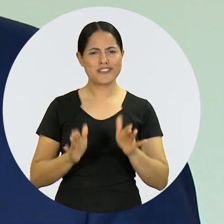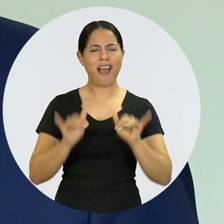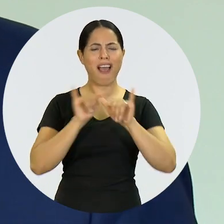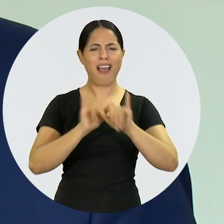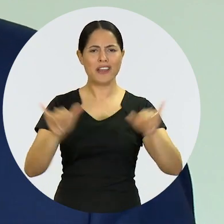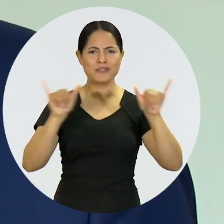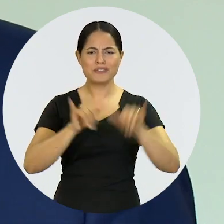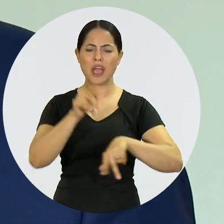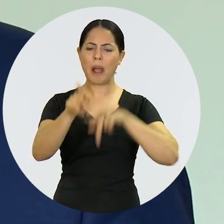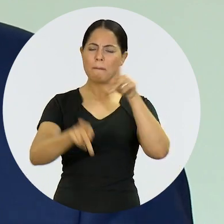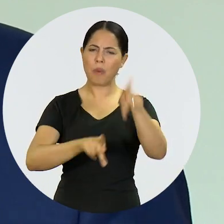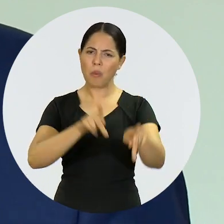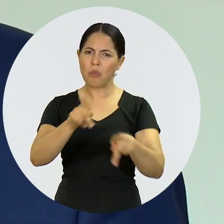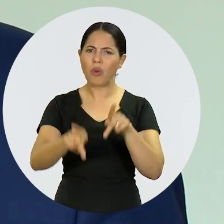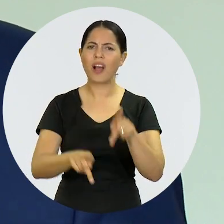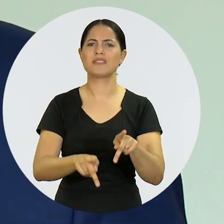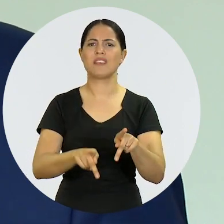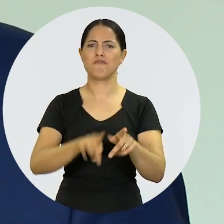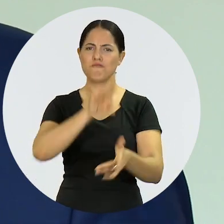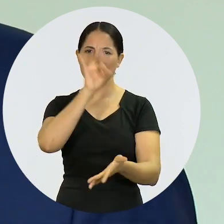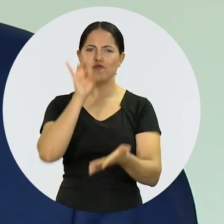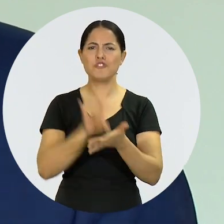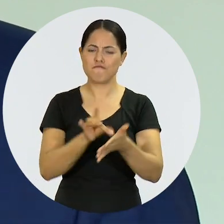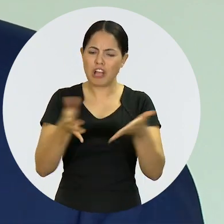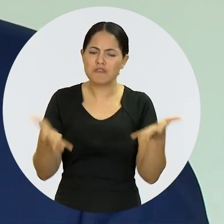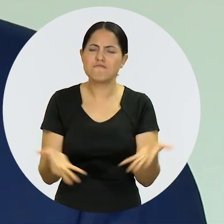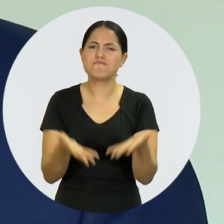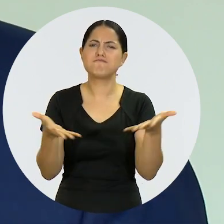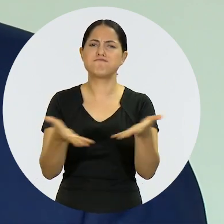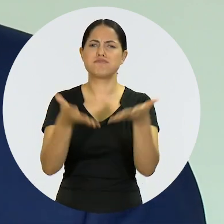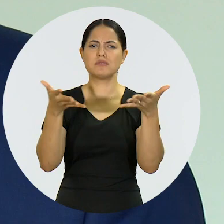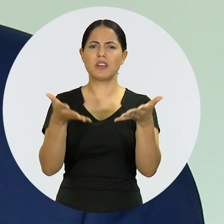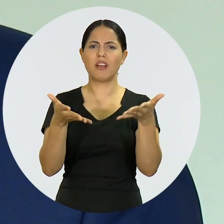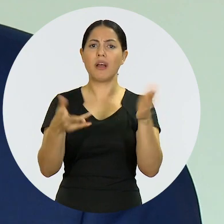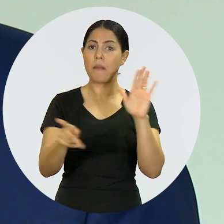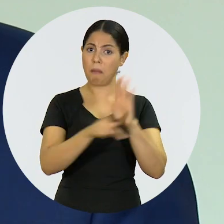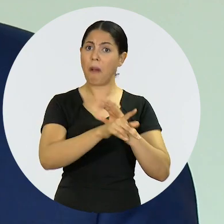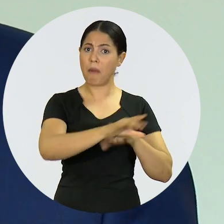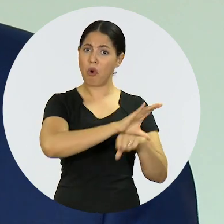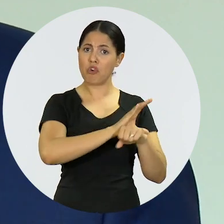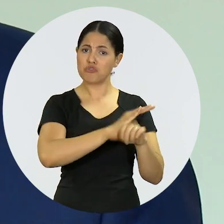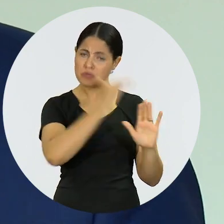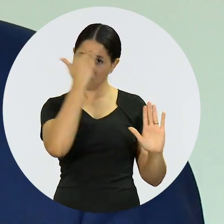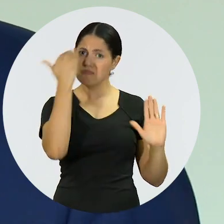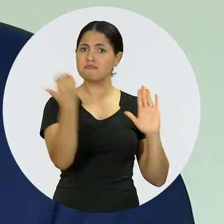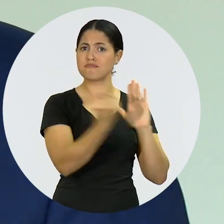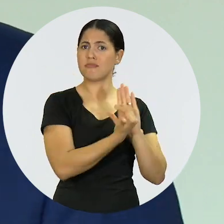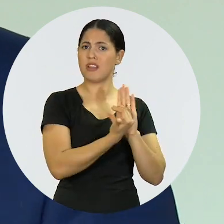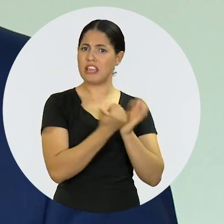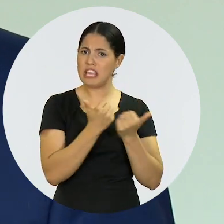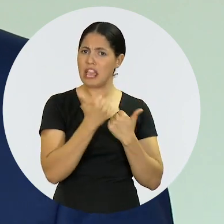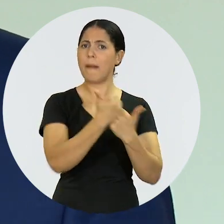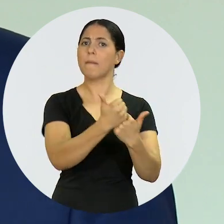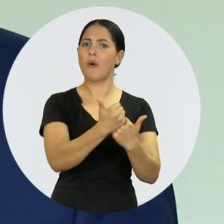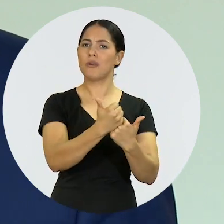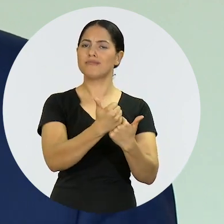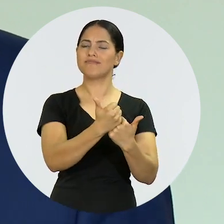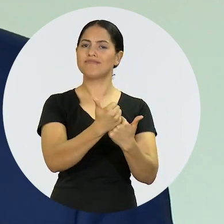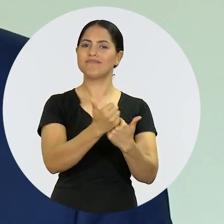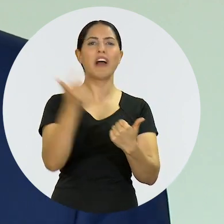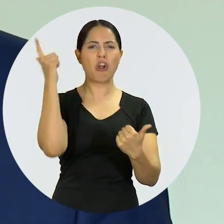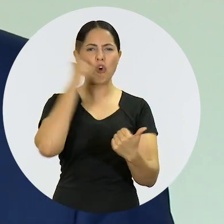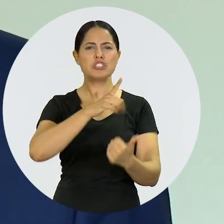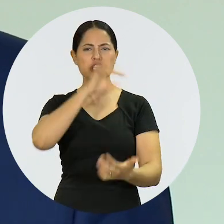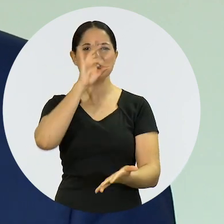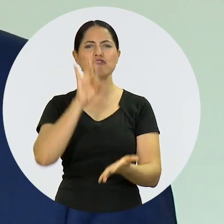Então, convencer a sociedade, atrair a estima da sociedade brasileira para a Constituição e o apoio dela para